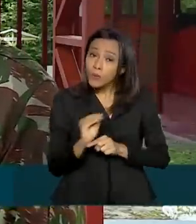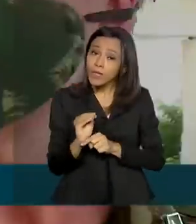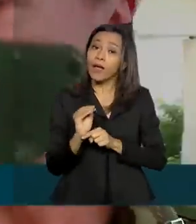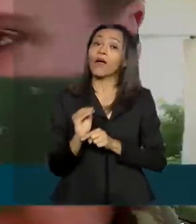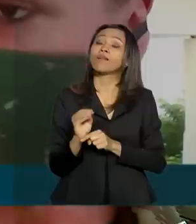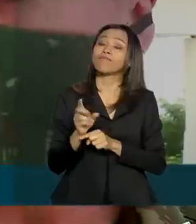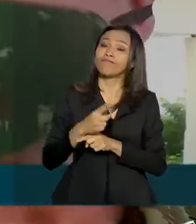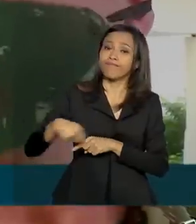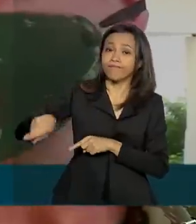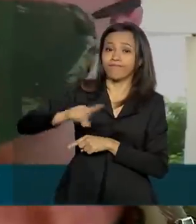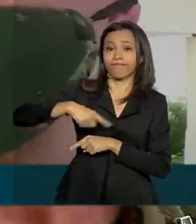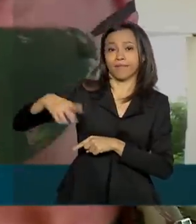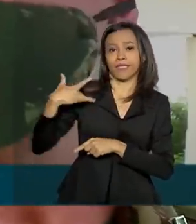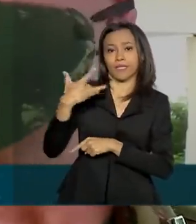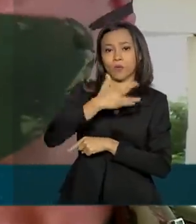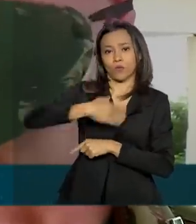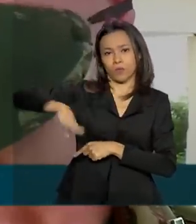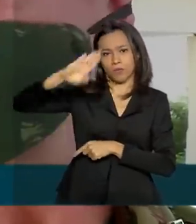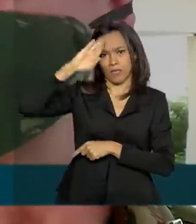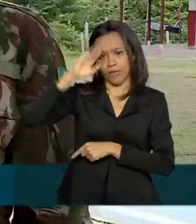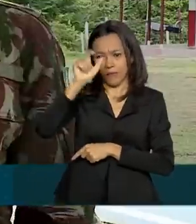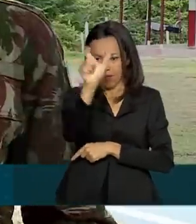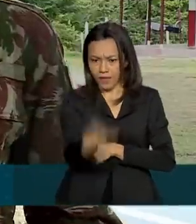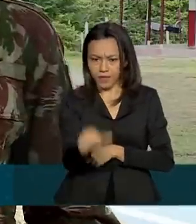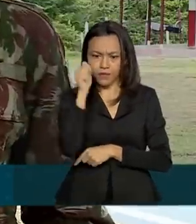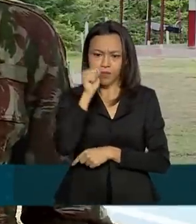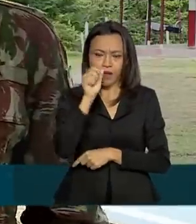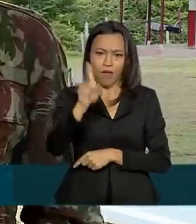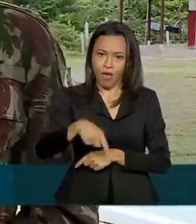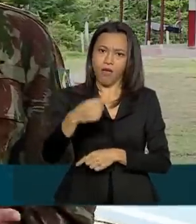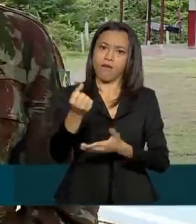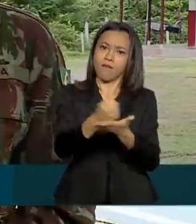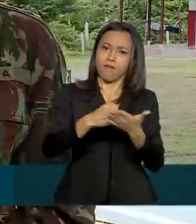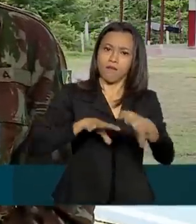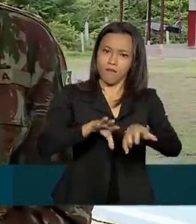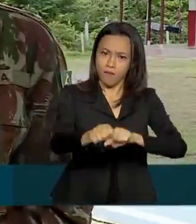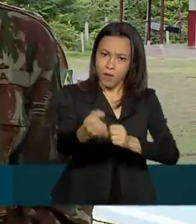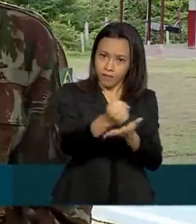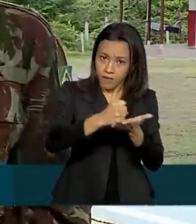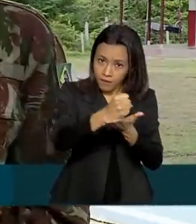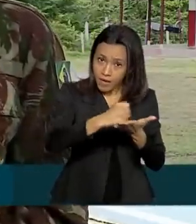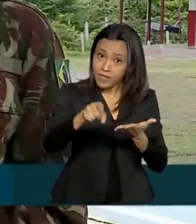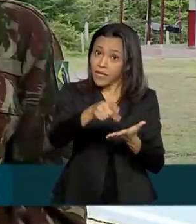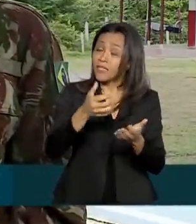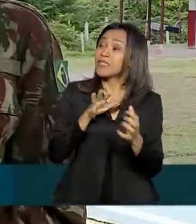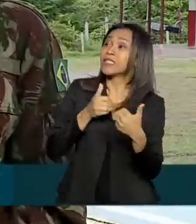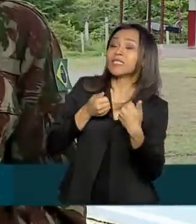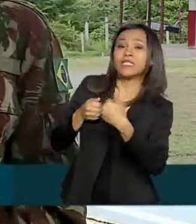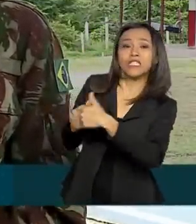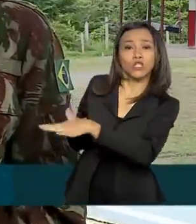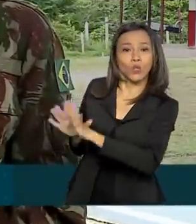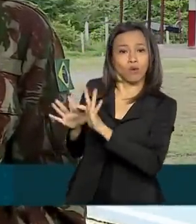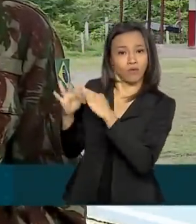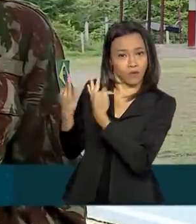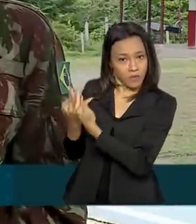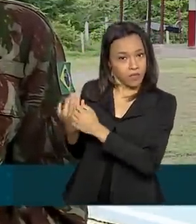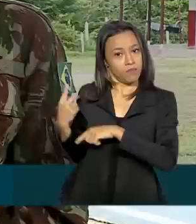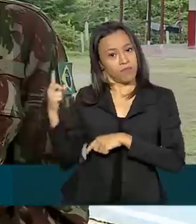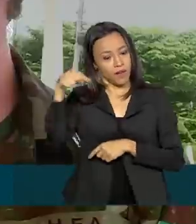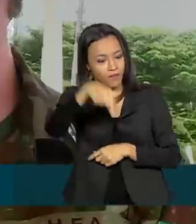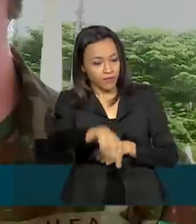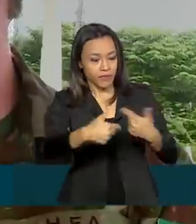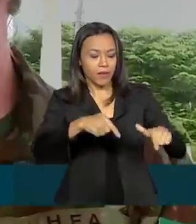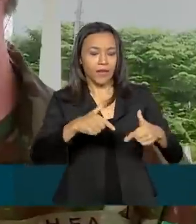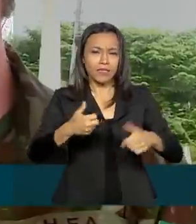militares. A capitã Daniela é farmacêutica. Para atuar na operação, ela teve que deixar a família e se emociona ao falar das